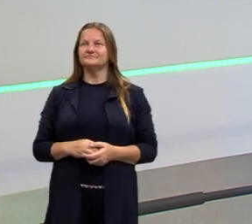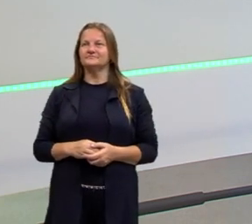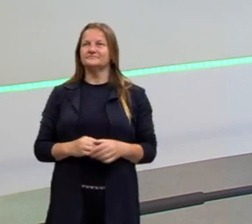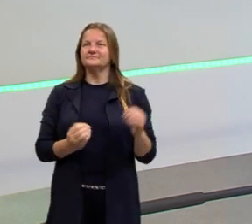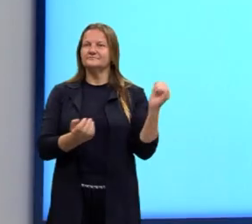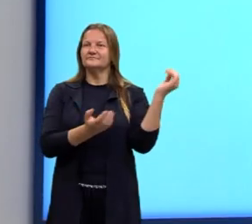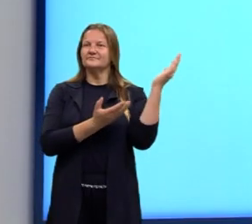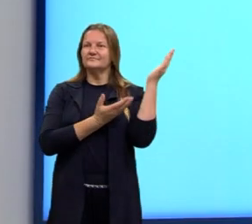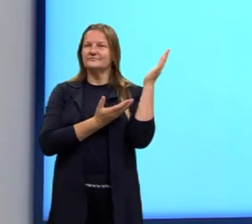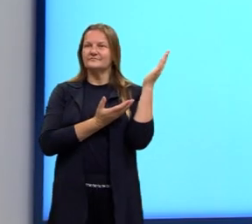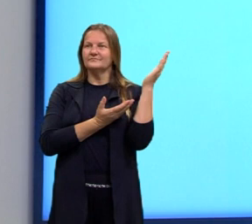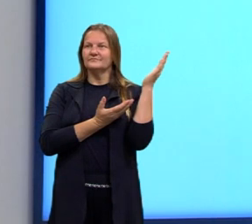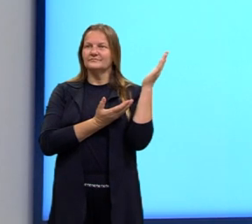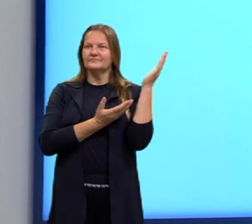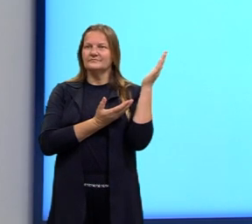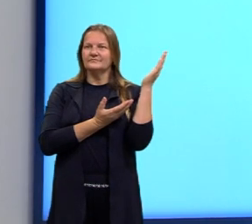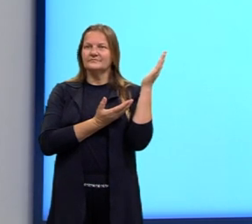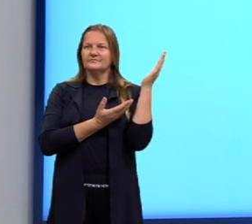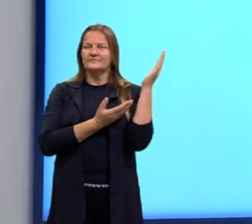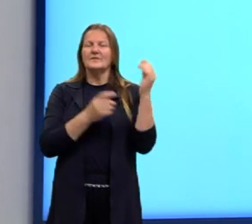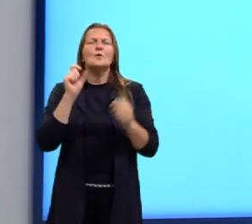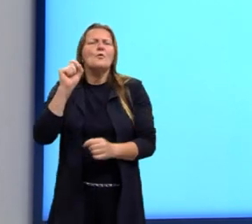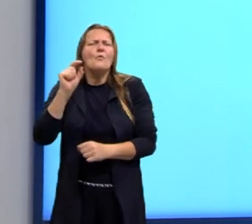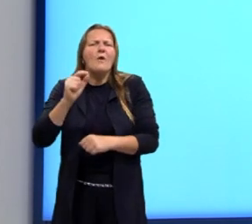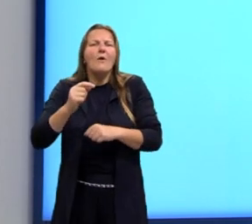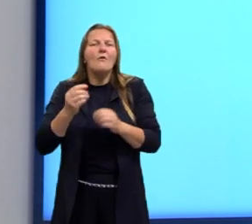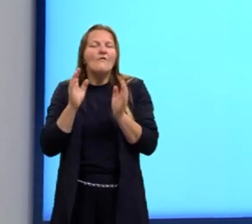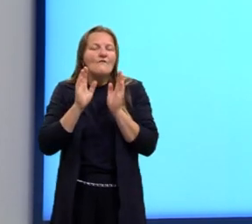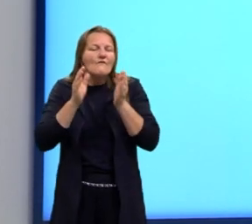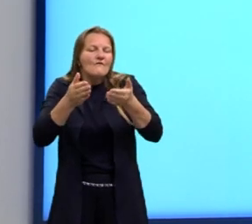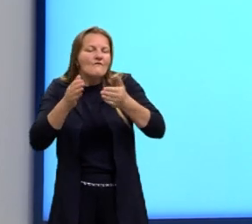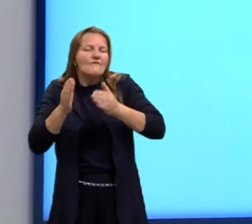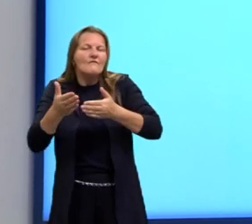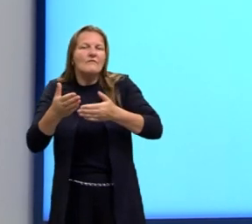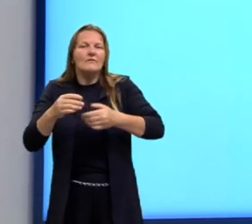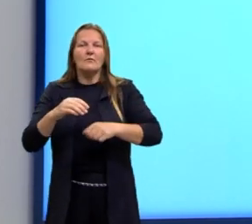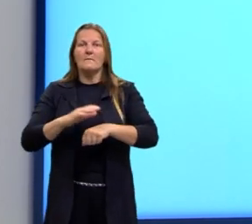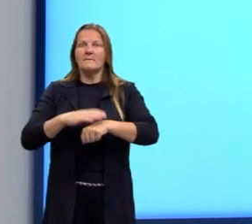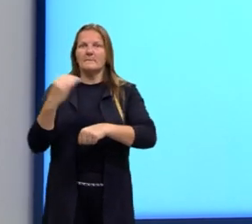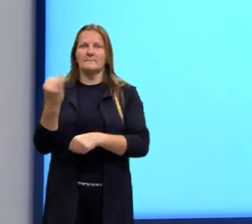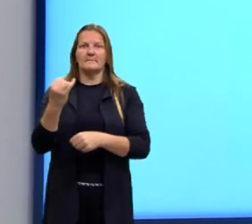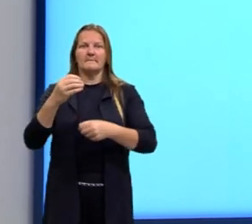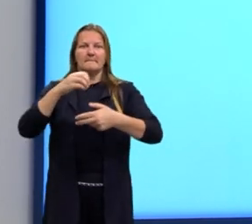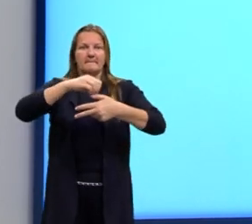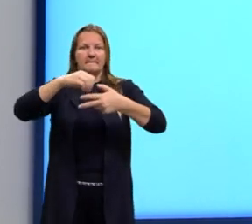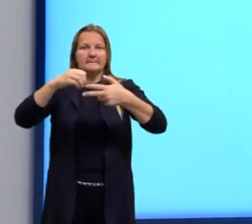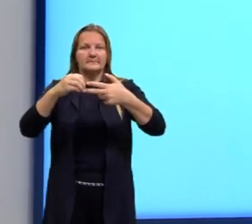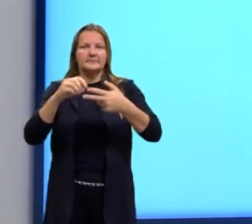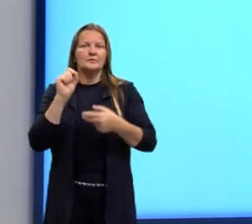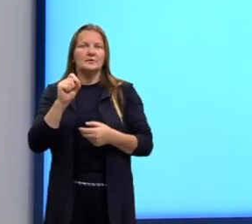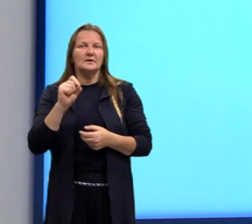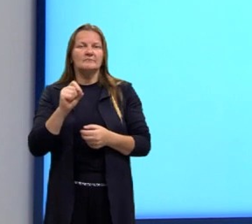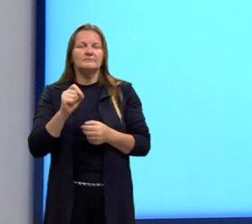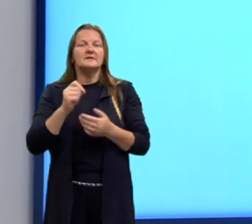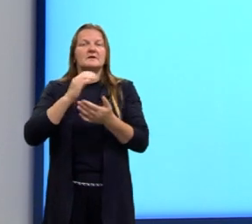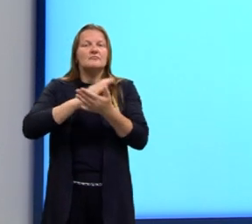qual é o foco principal do ENEM? O foco principal parte da